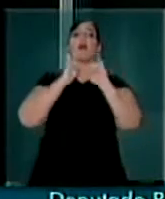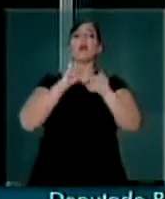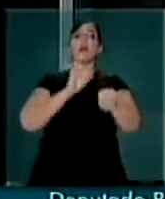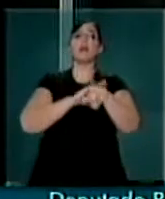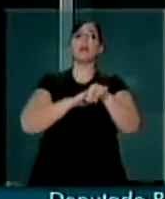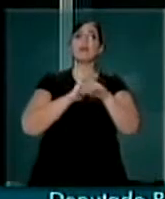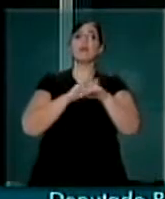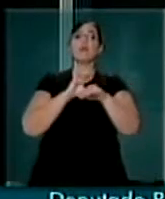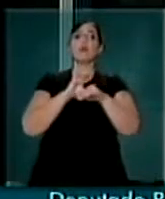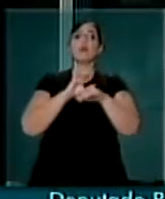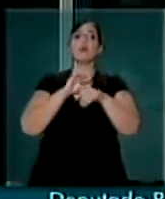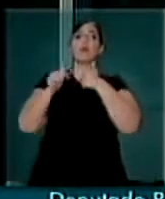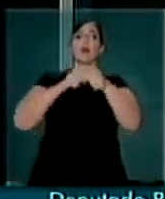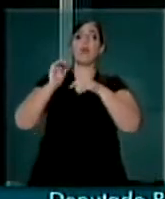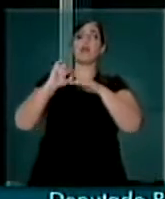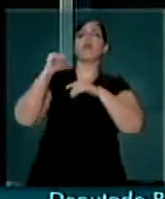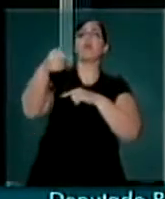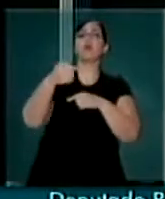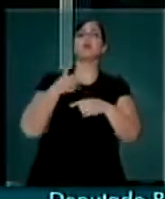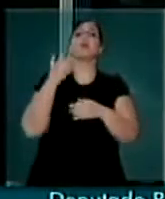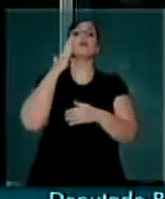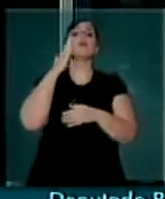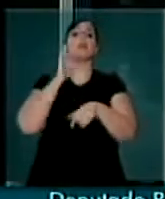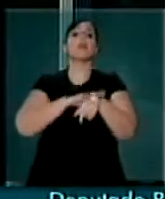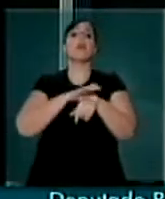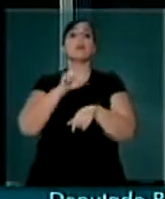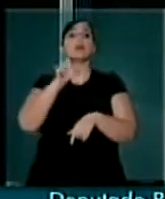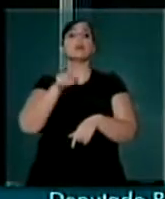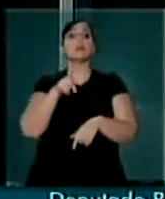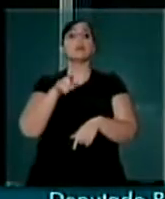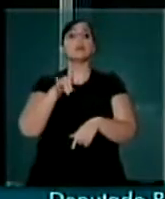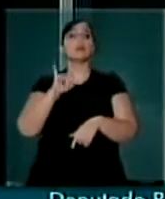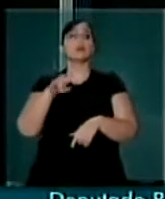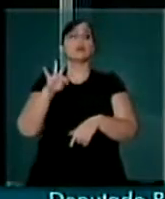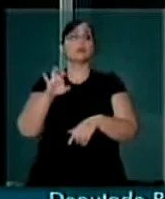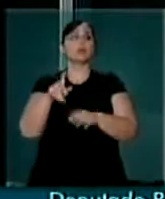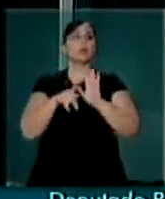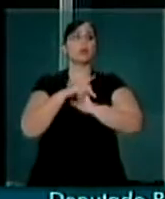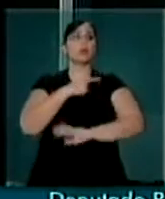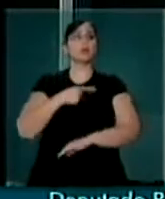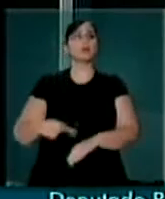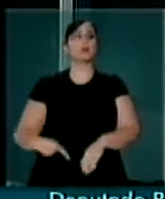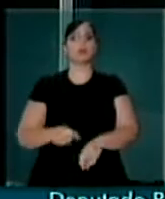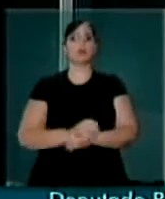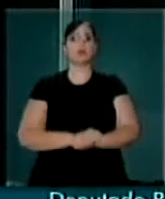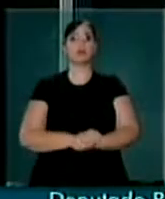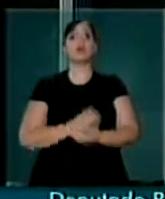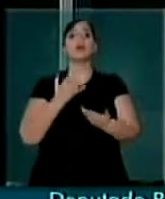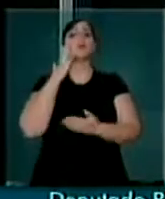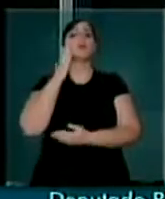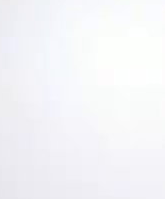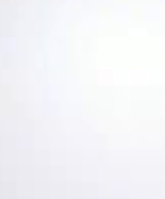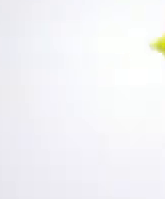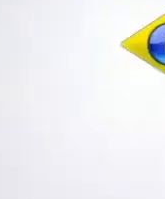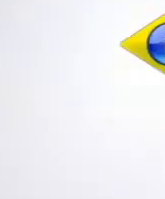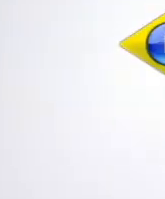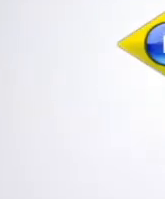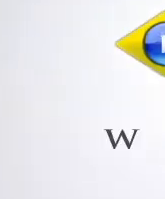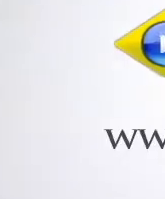Ora, eu quero saber qual é o expediente do Presidente da República. Quando ele não me